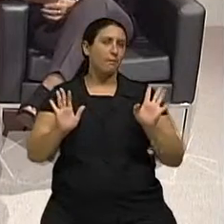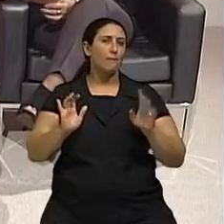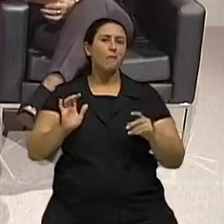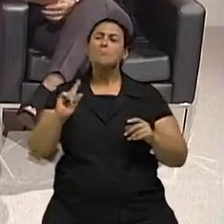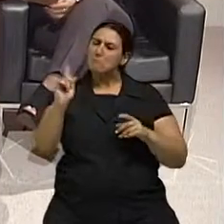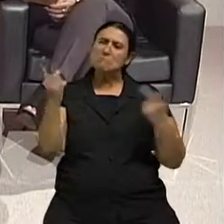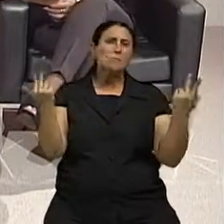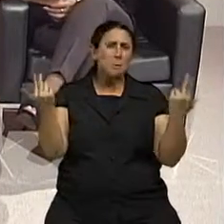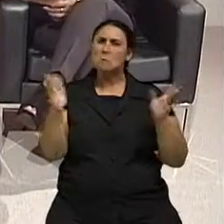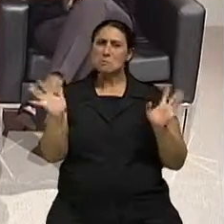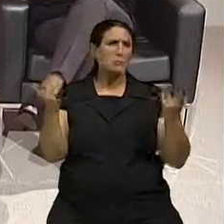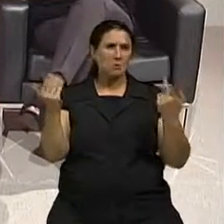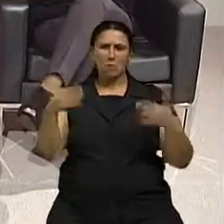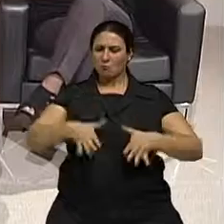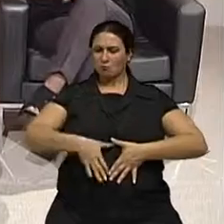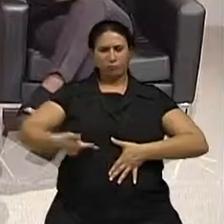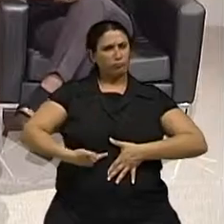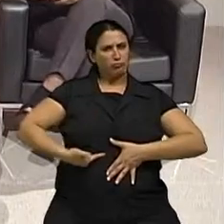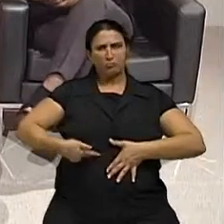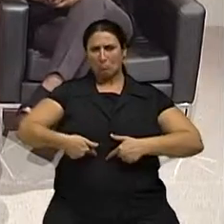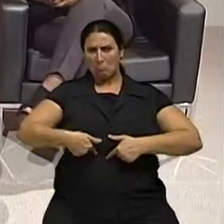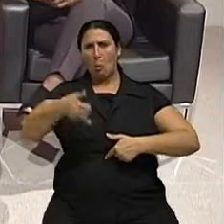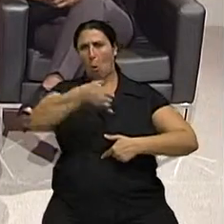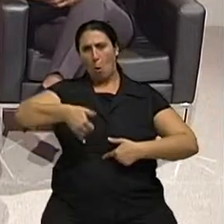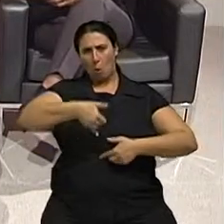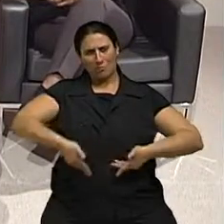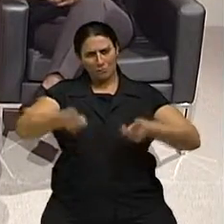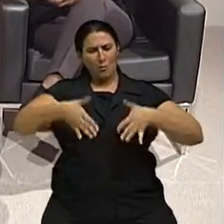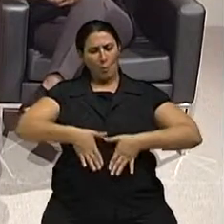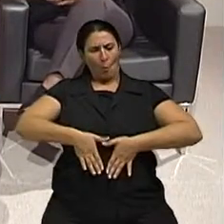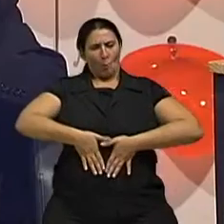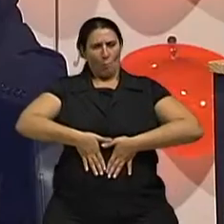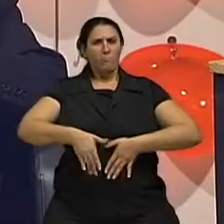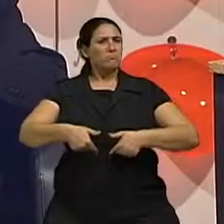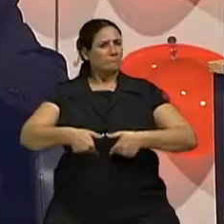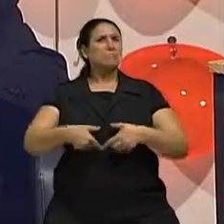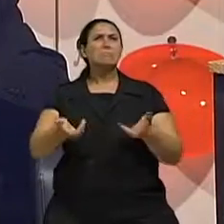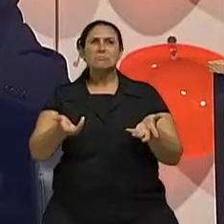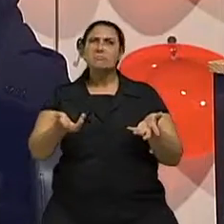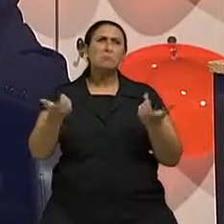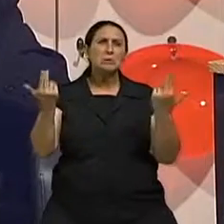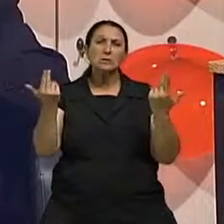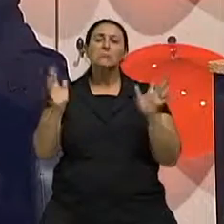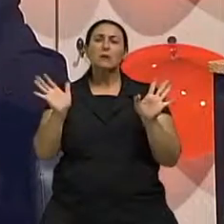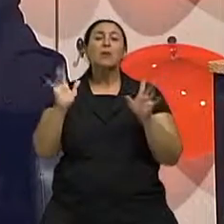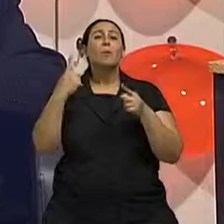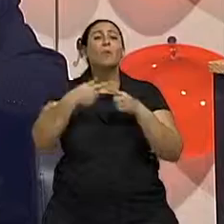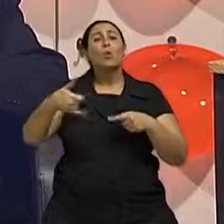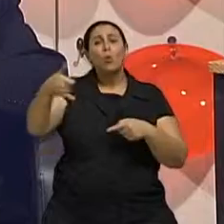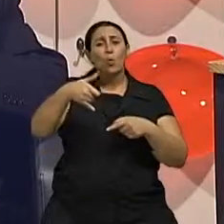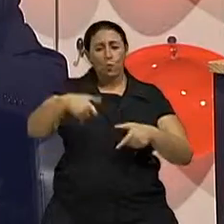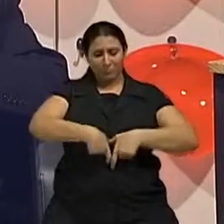mesma. É a mesma? É a mesma. Tira a gordura do mesmo jeito? problema da lipoaspiração de abdômen é a gordura